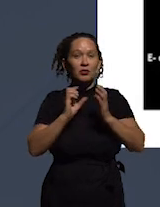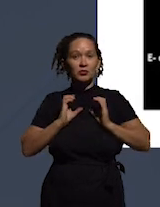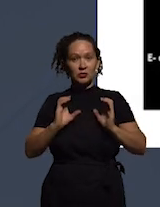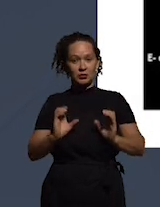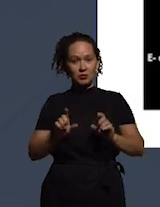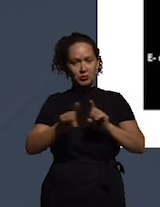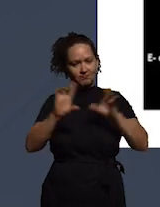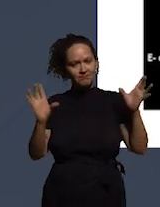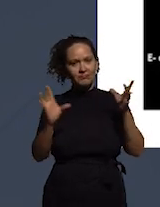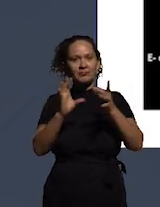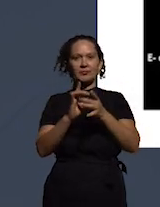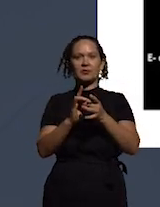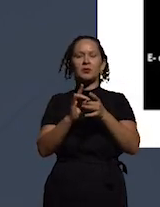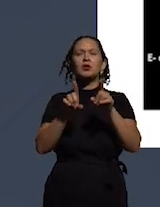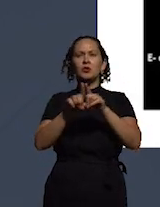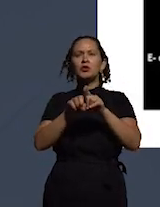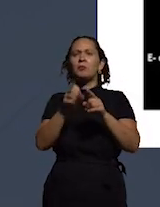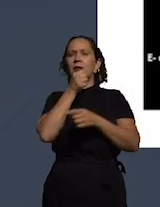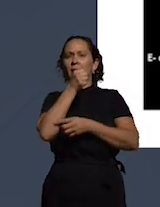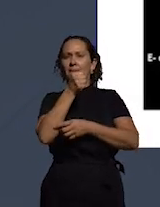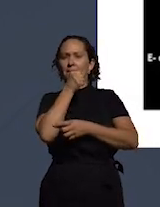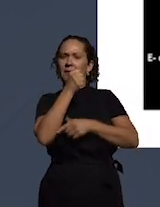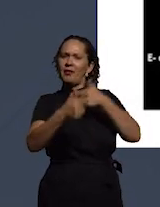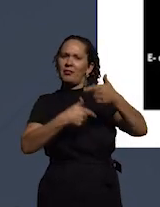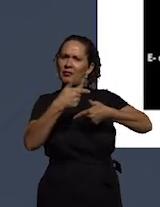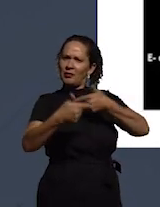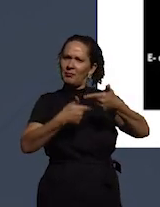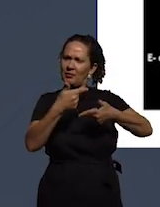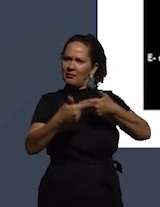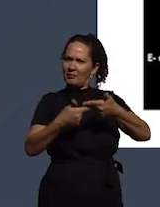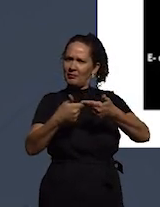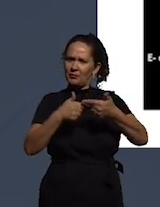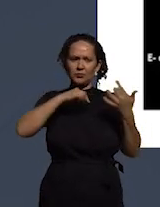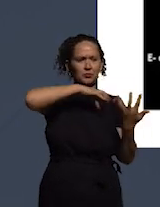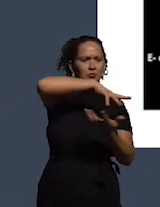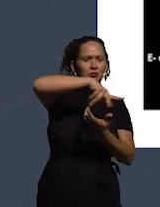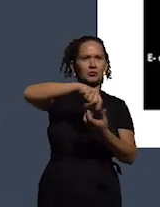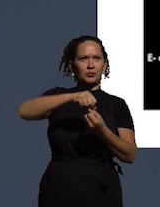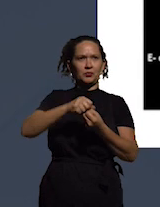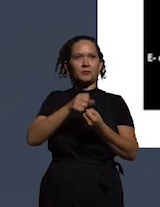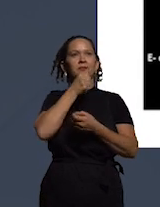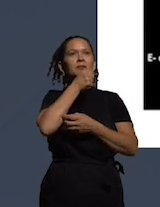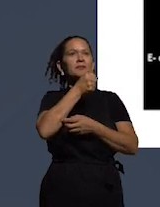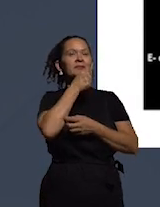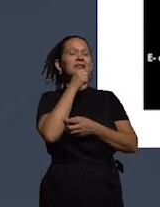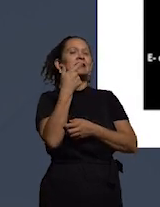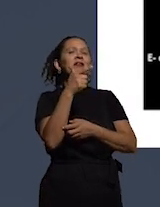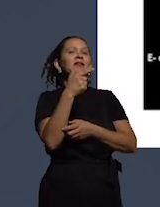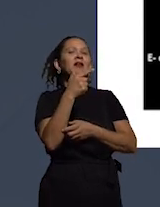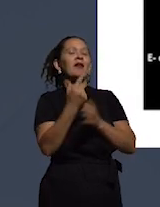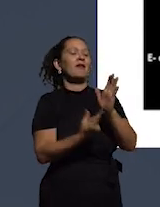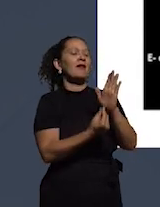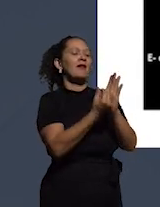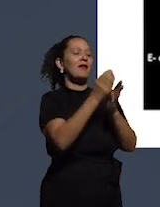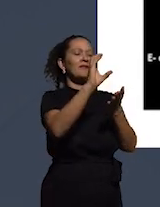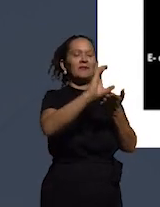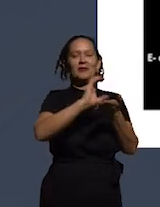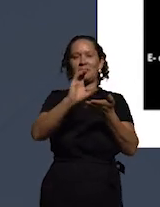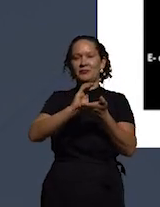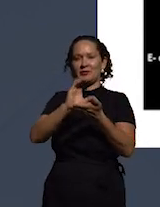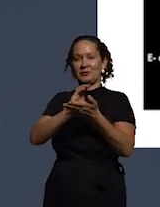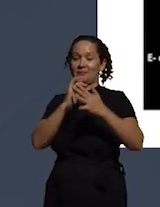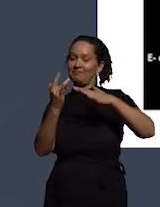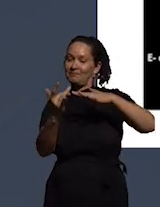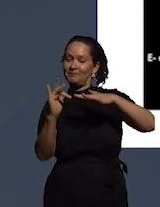e como a imprensa tem funcionado no mundo antes quando a imprensa não tem os recursos as mídias